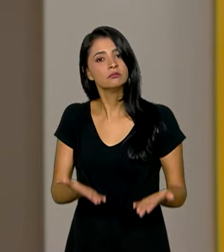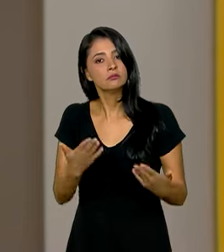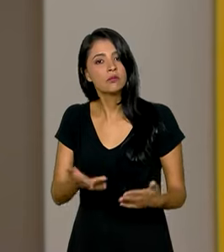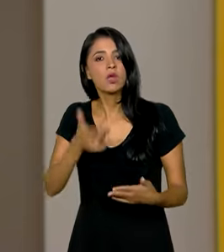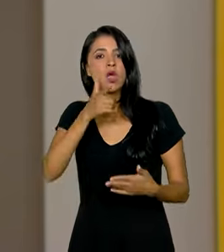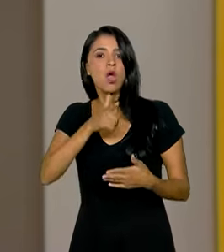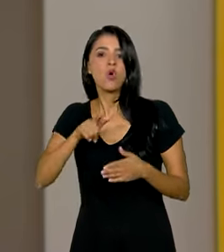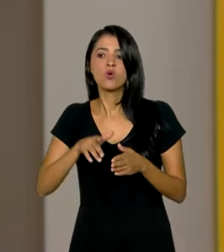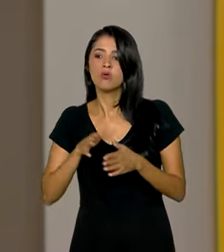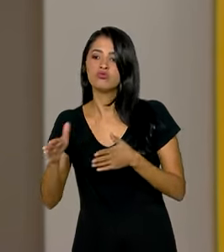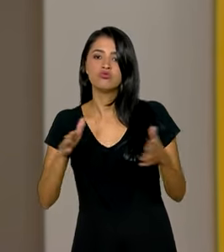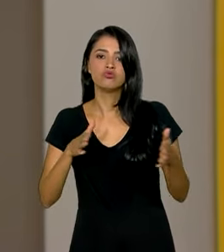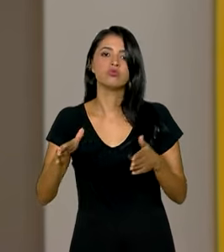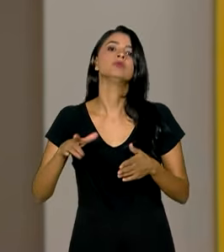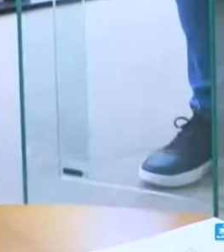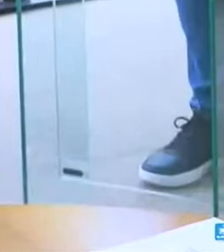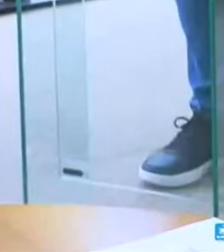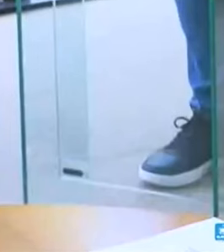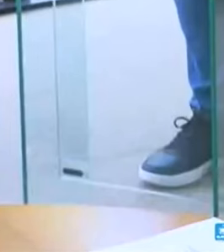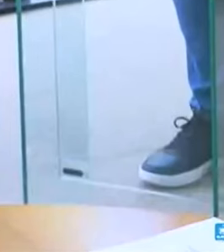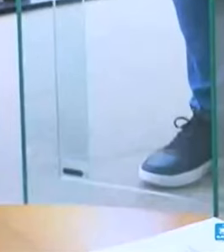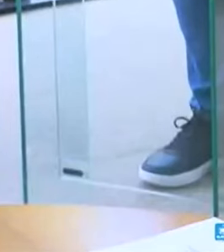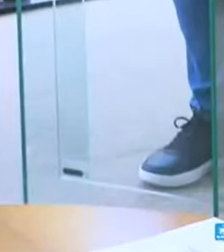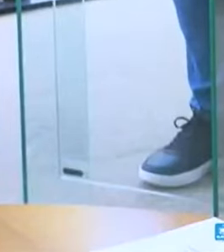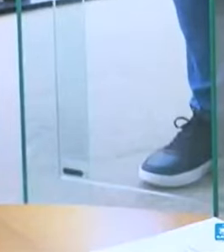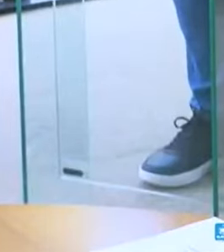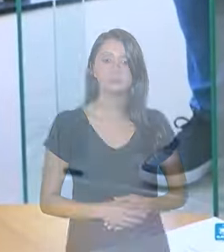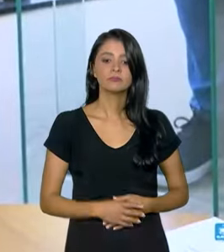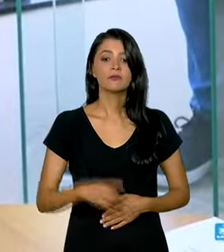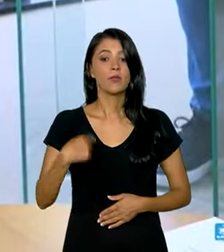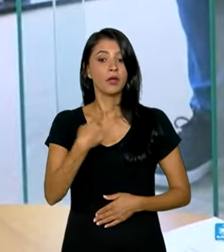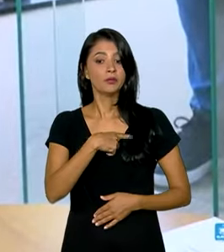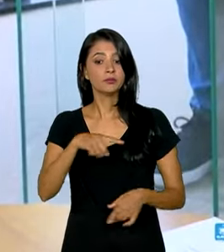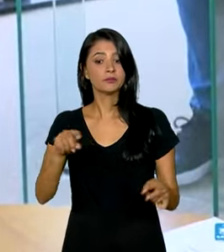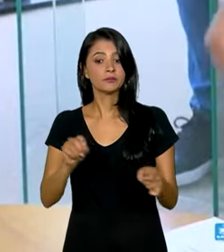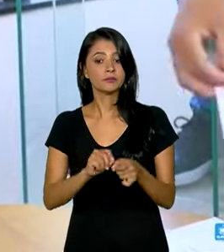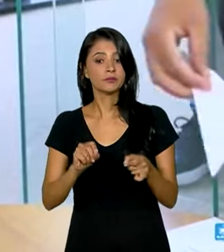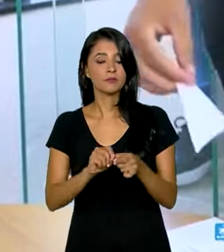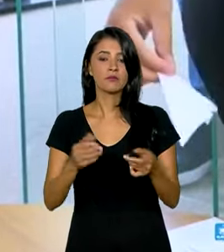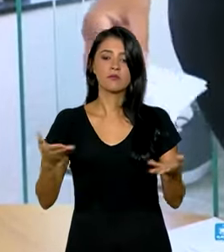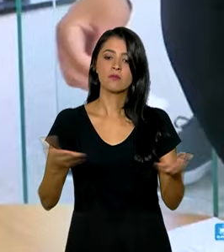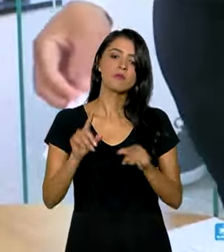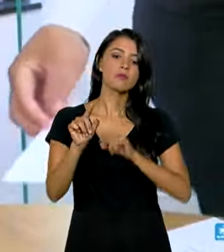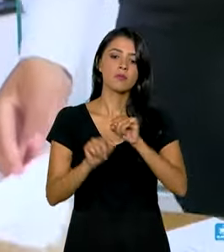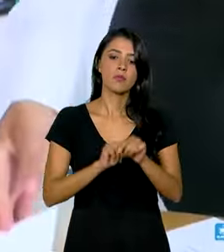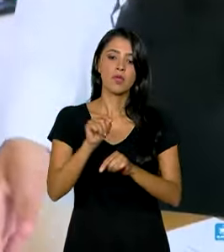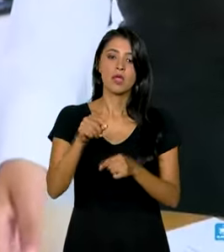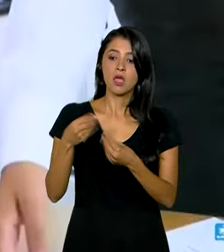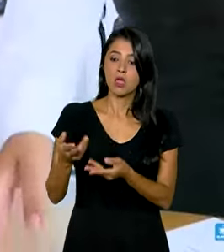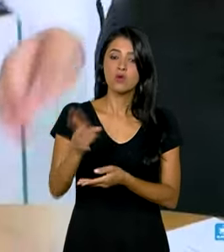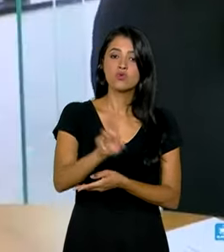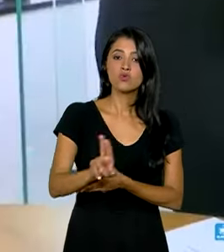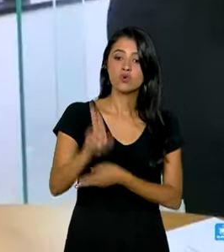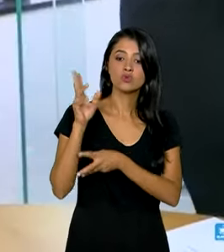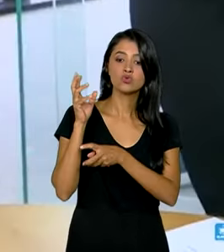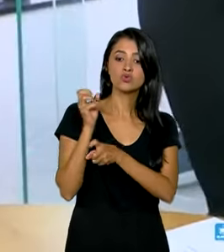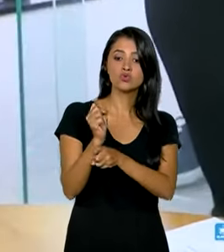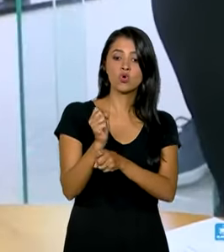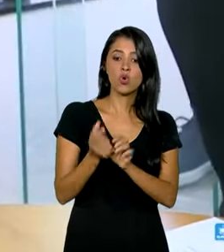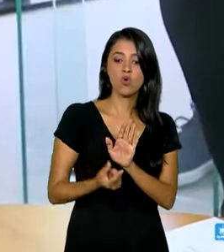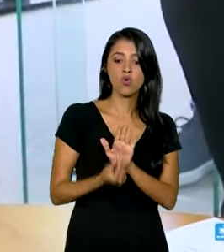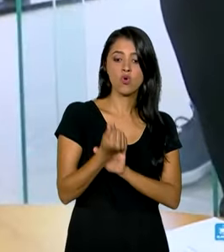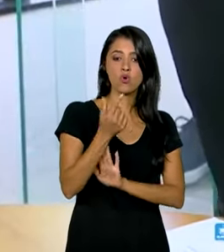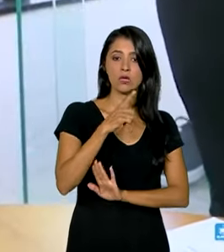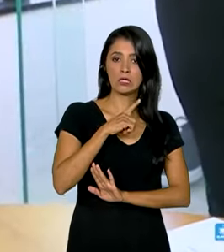demanda de comércio da rota. Estamos fazendo esse convênio aqui para dar uso ao orçamento que a gente